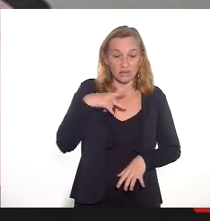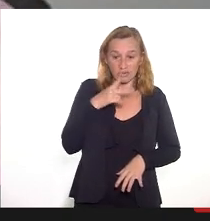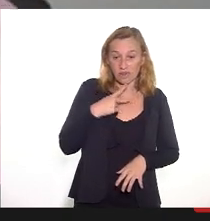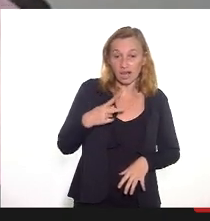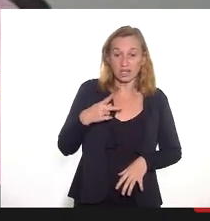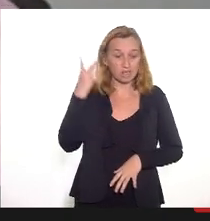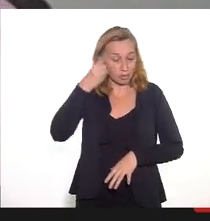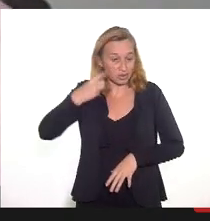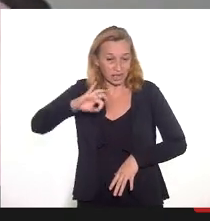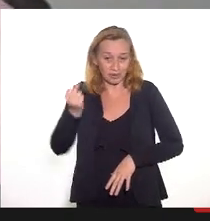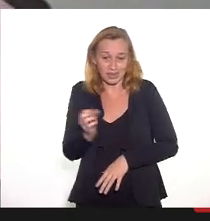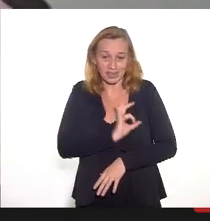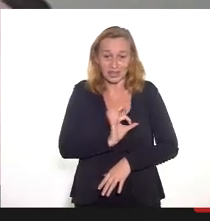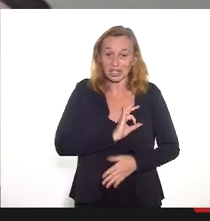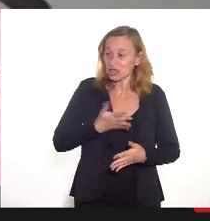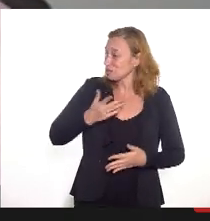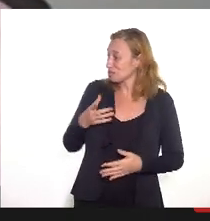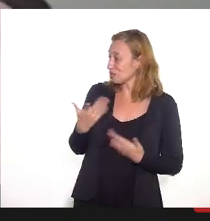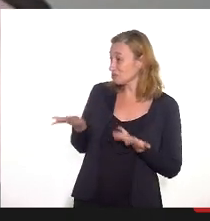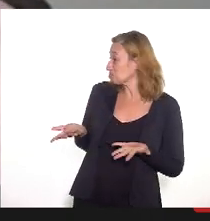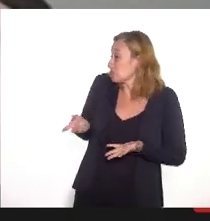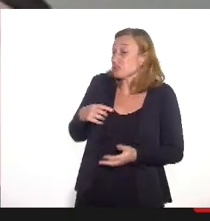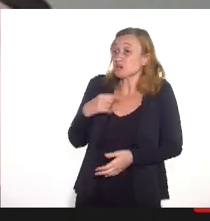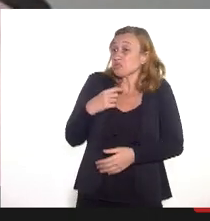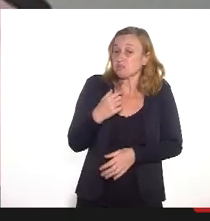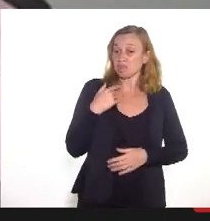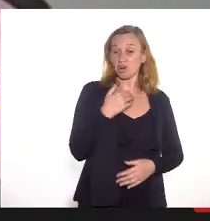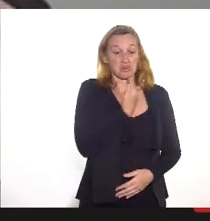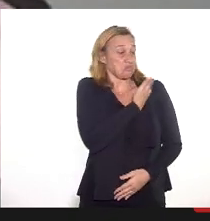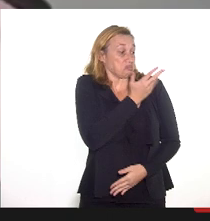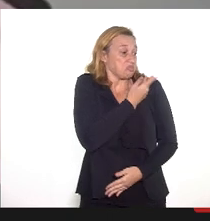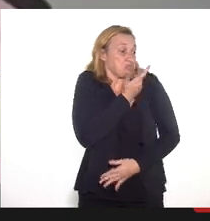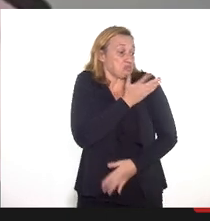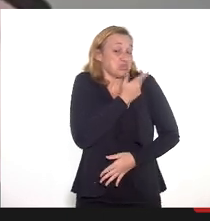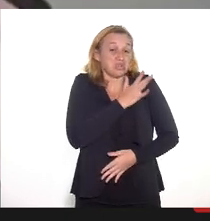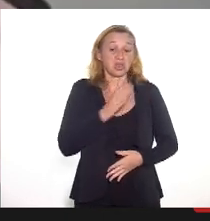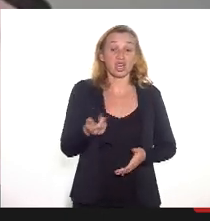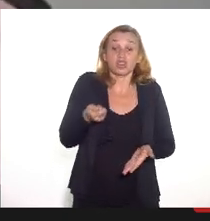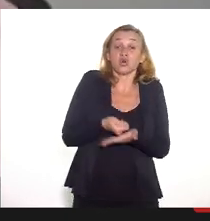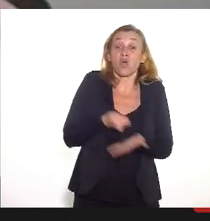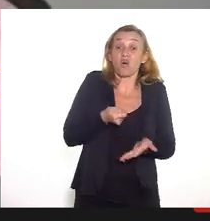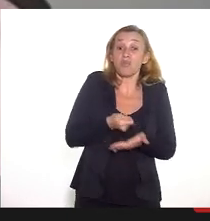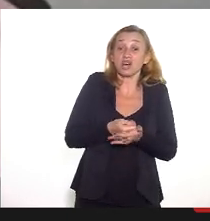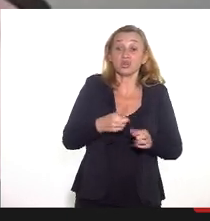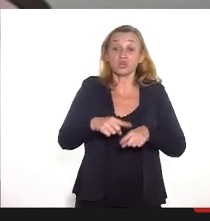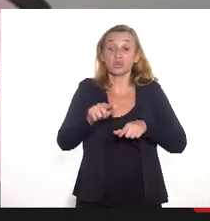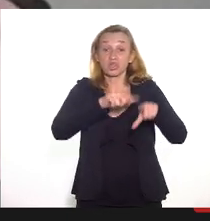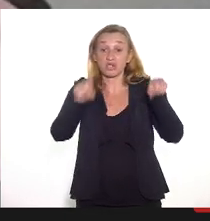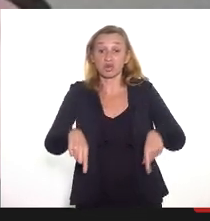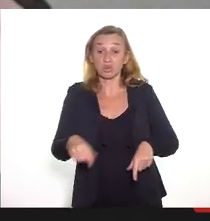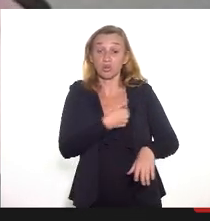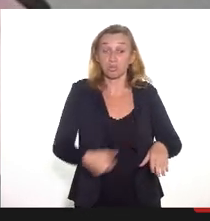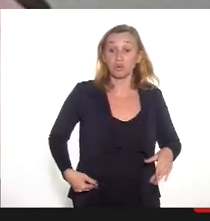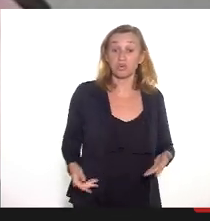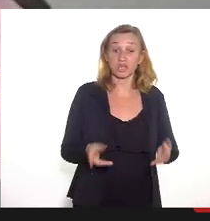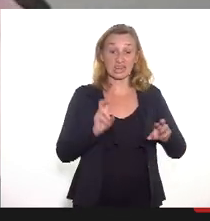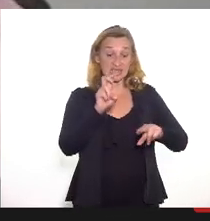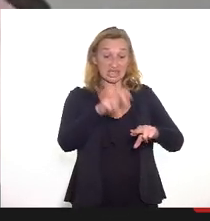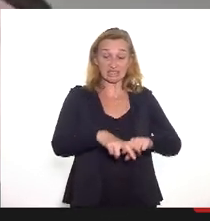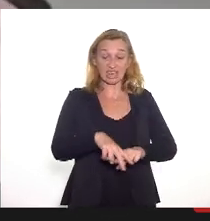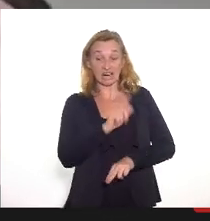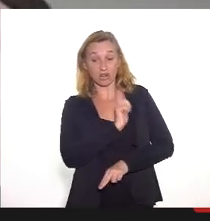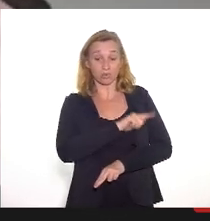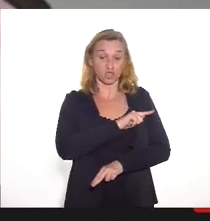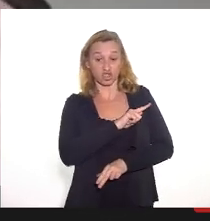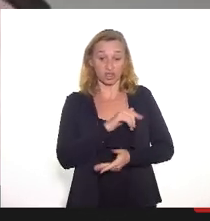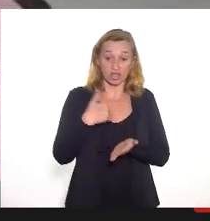Rocha, eu estou me lixando para isso, eu estou aqui para representar a população, cobrar do servidor público que está lá sentado hoje como gestor